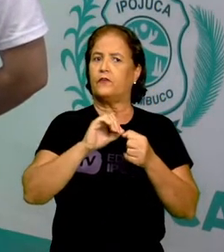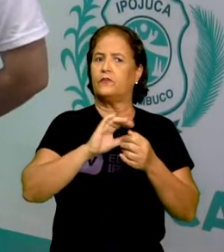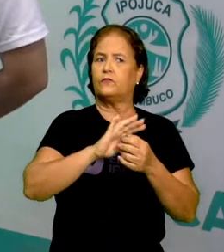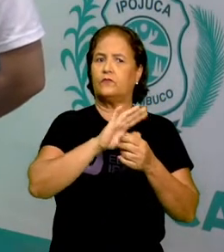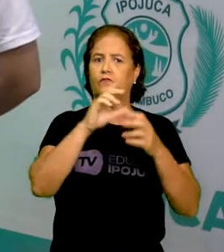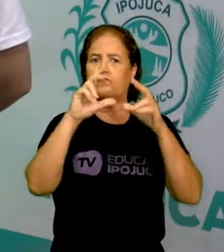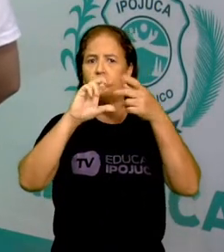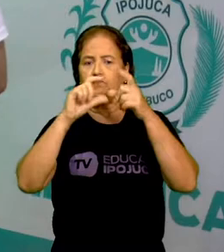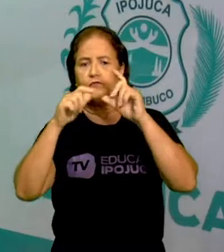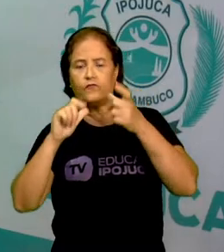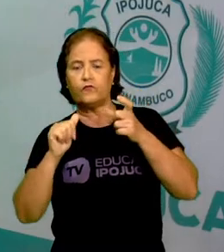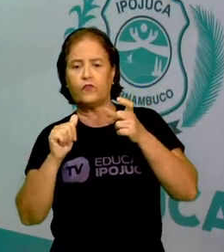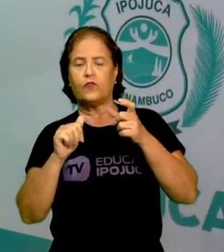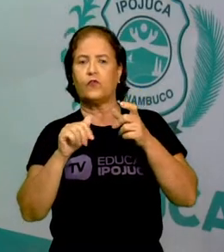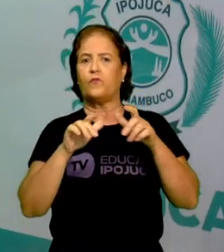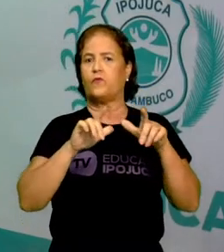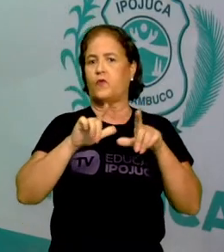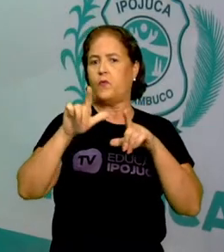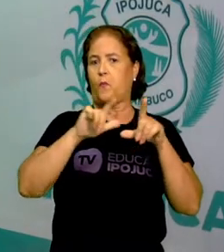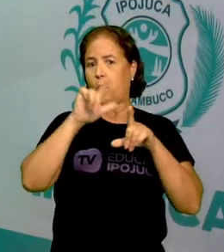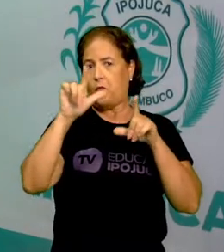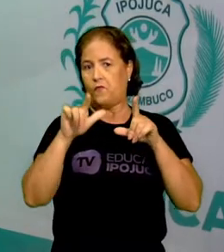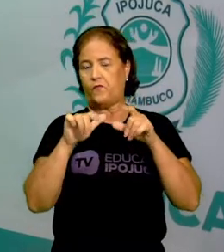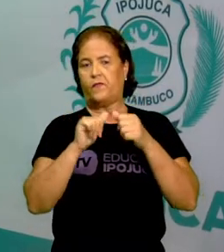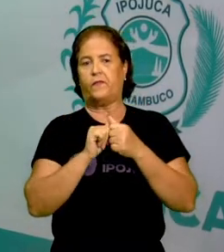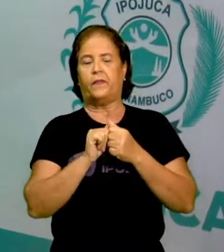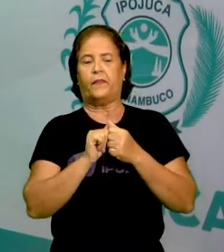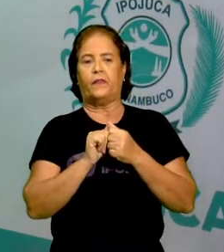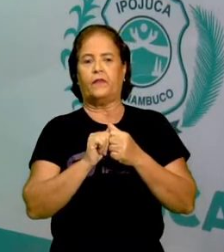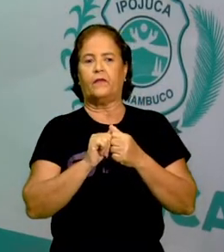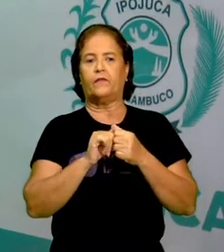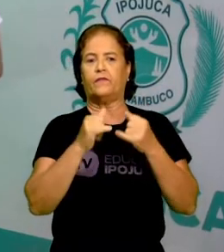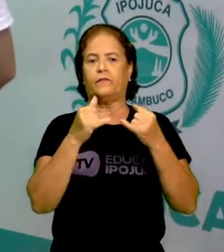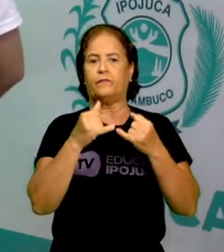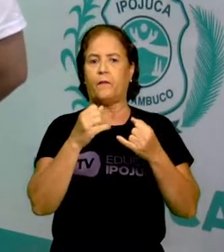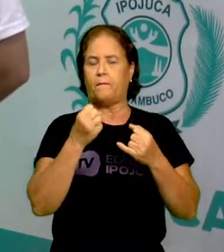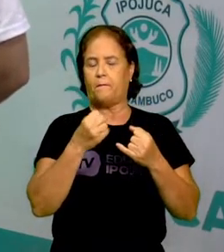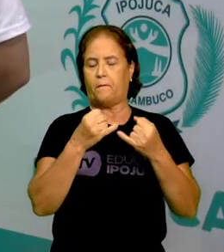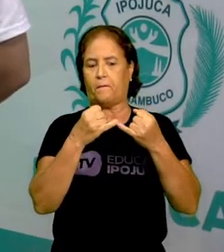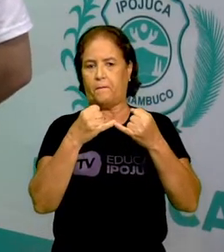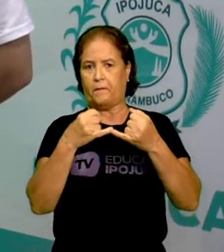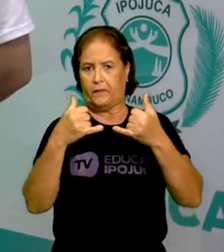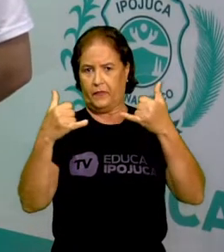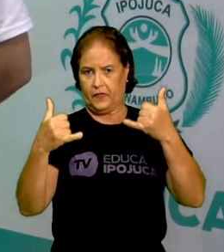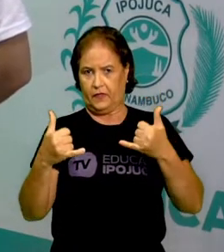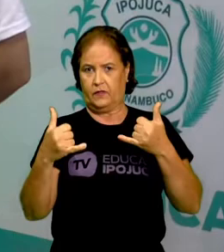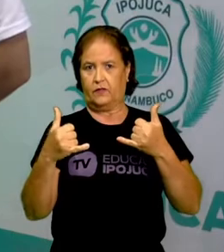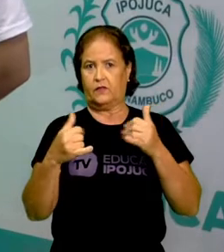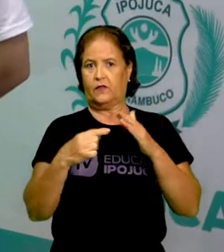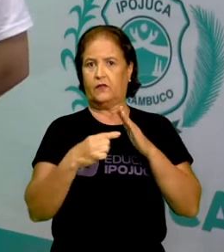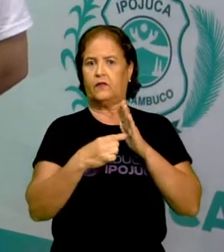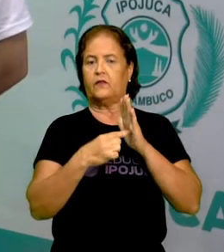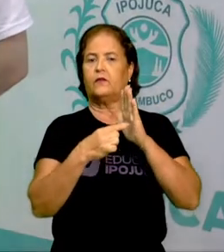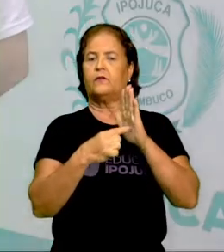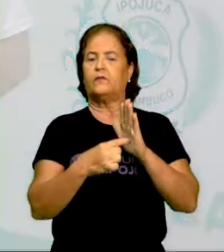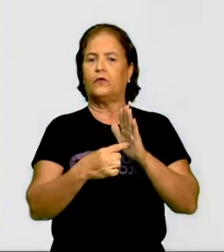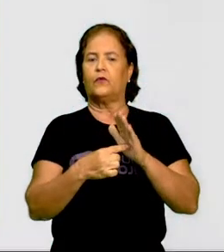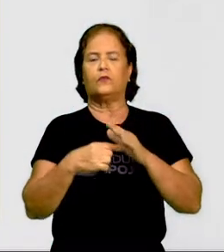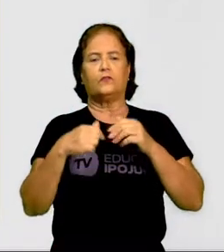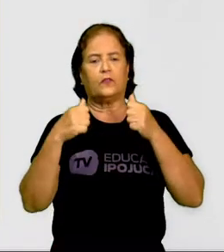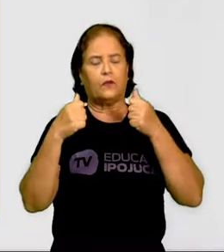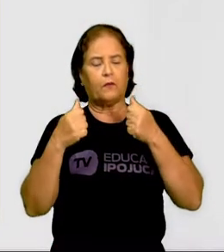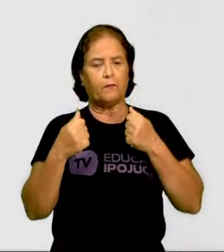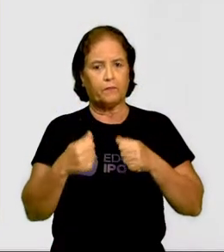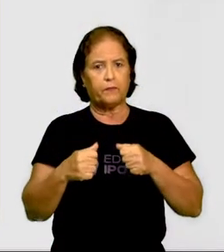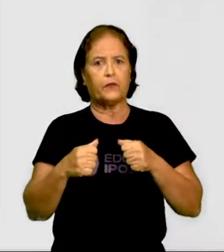Bom, as linhas, as linhas crianças, elas nos mostram que é possível dar